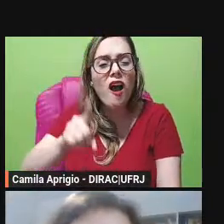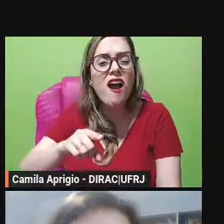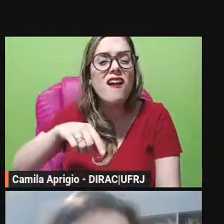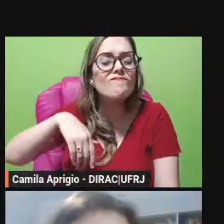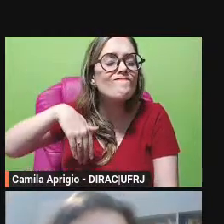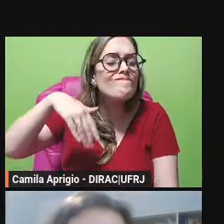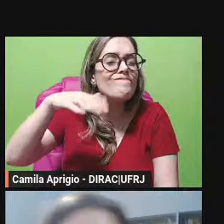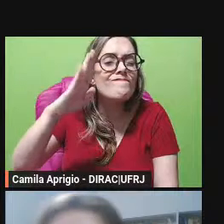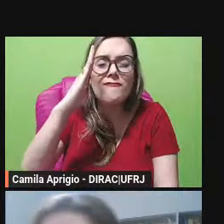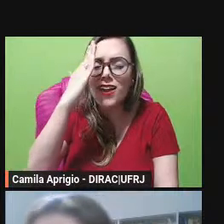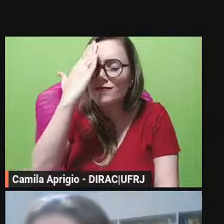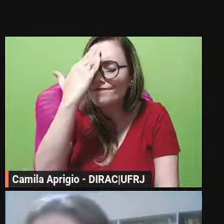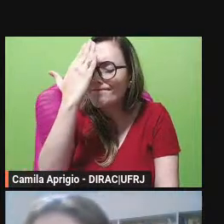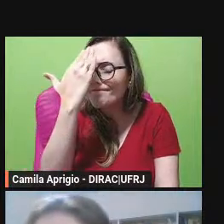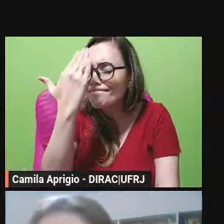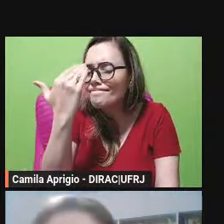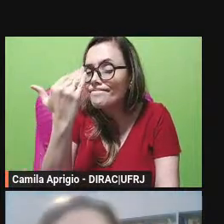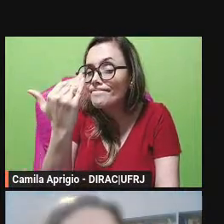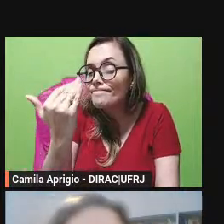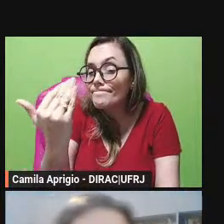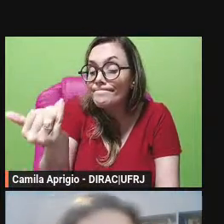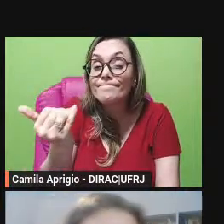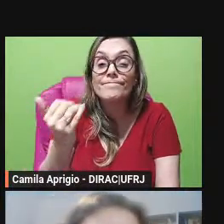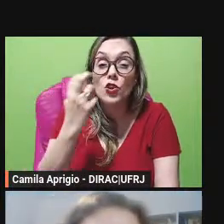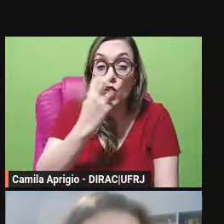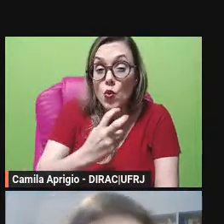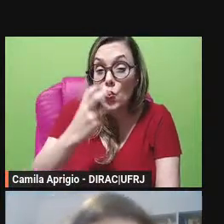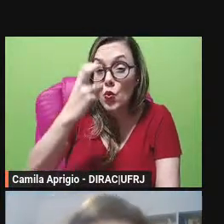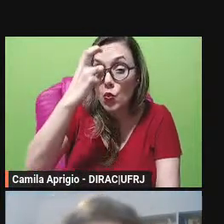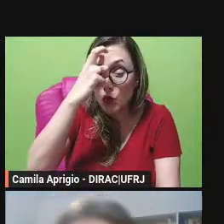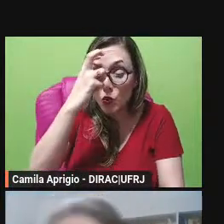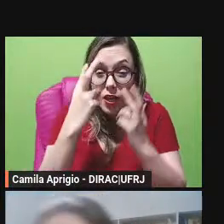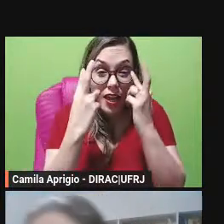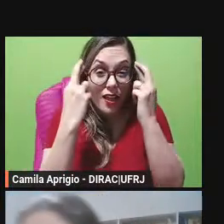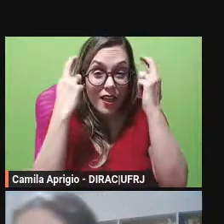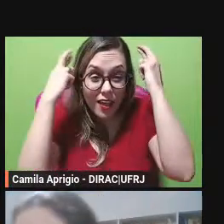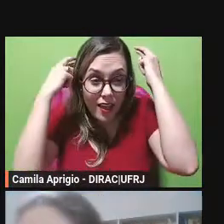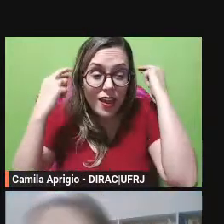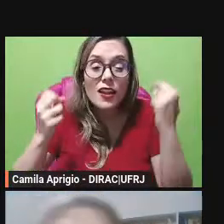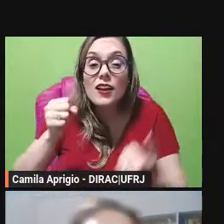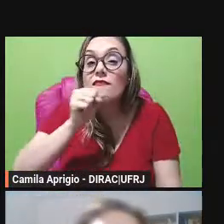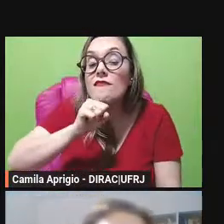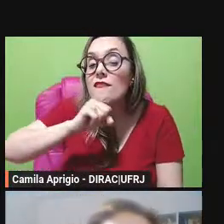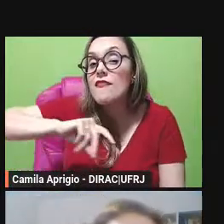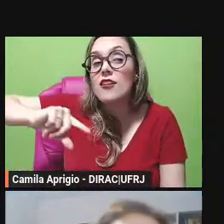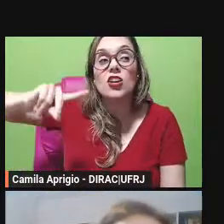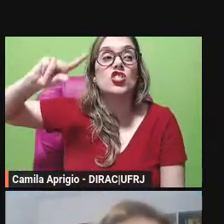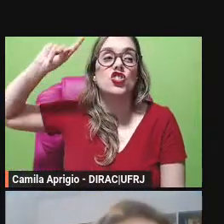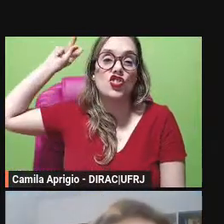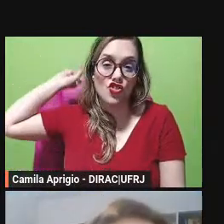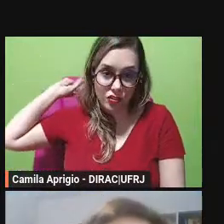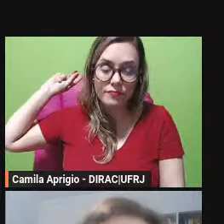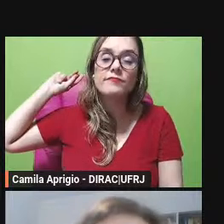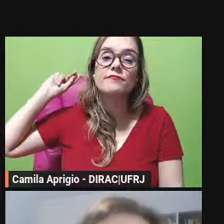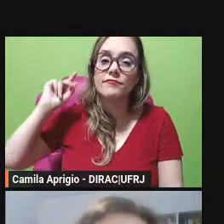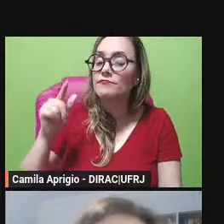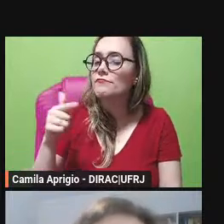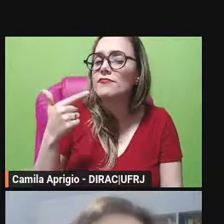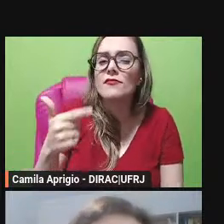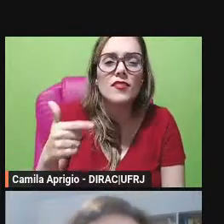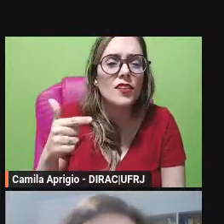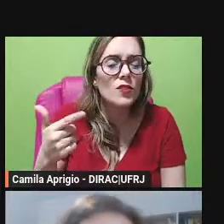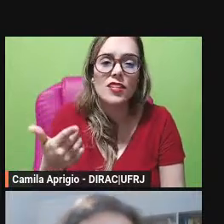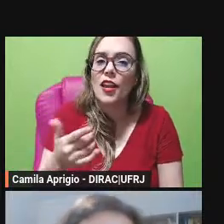personagem da cultura grega antiga não tem nem para homero no